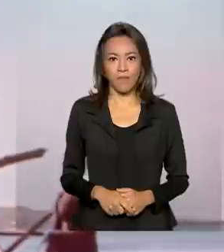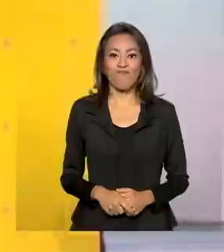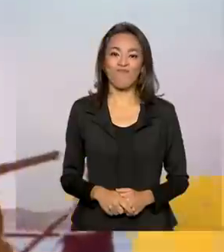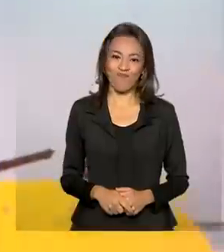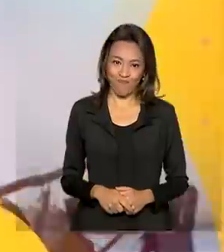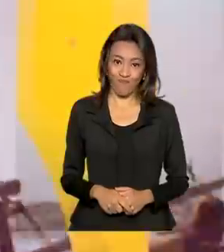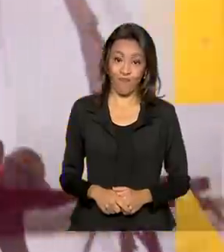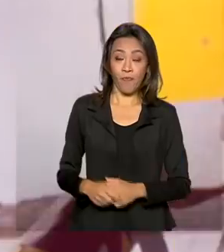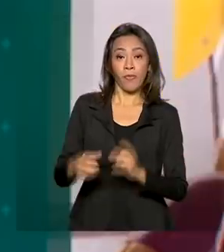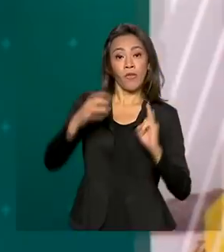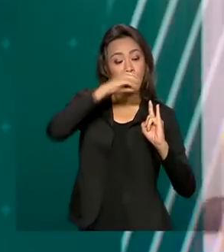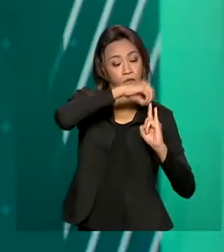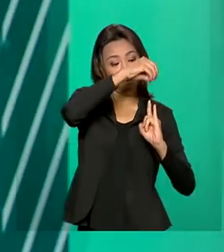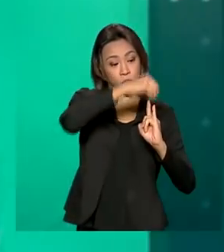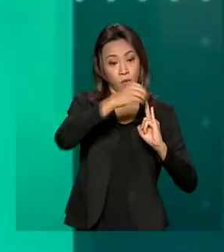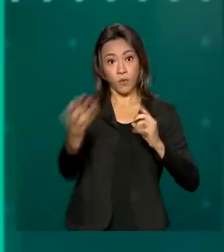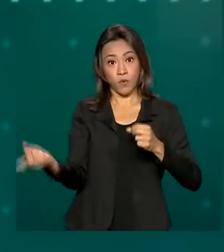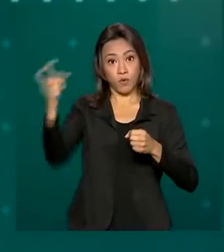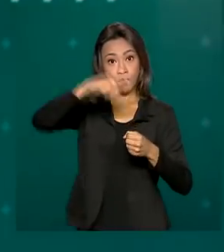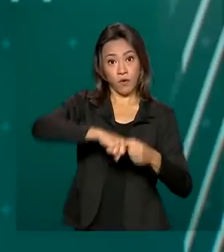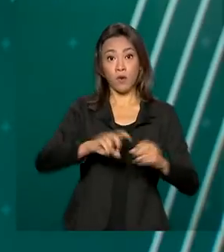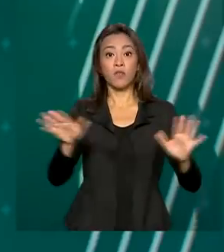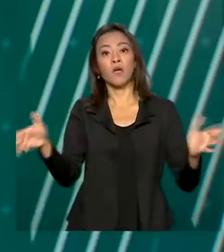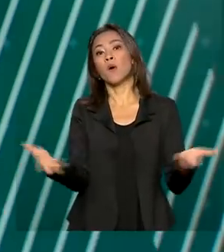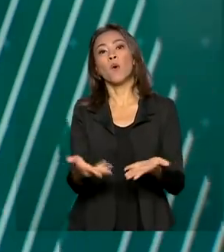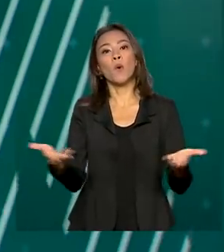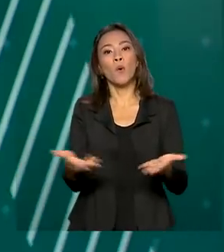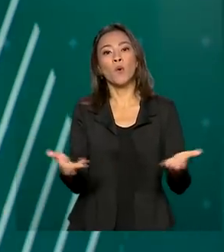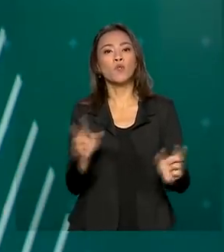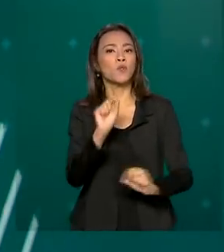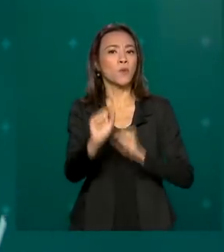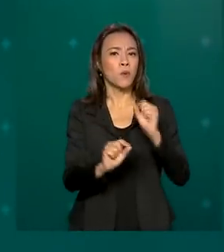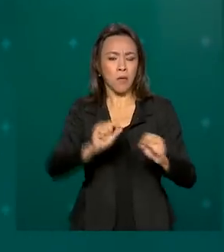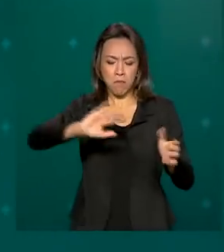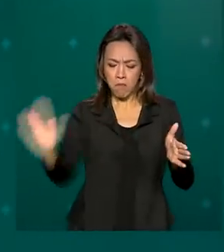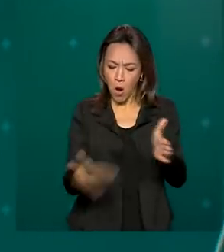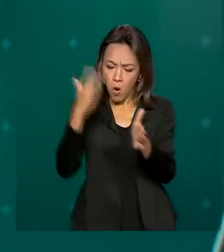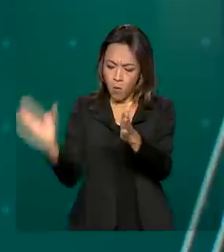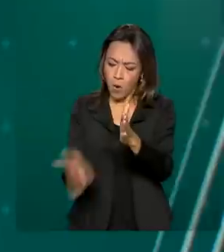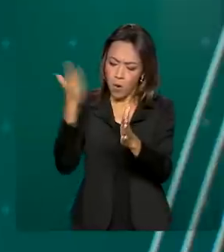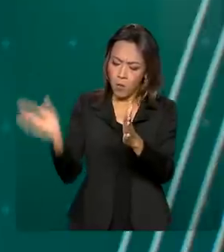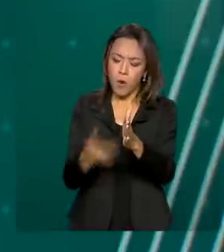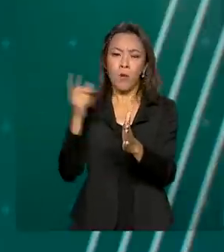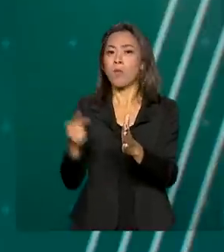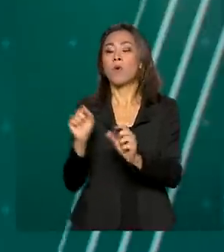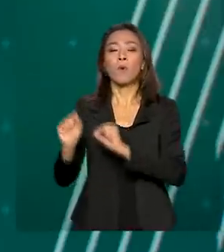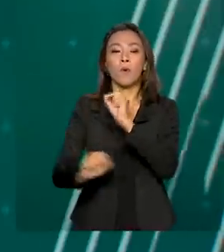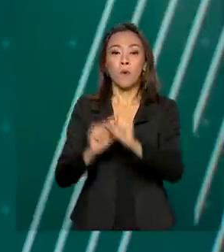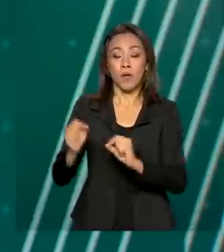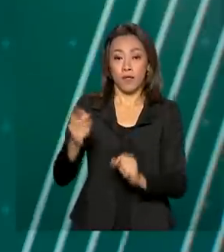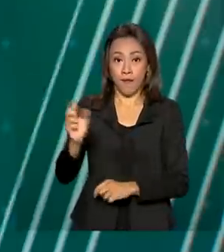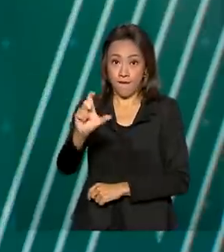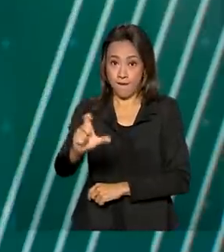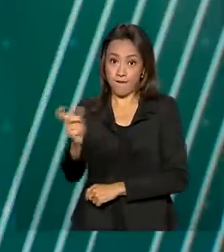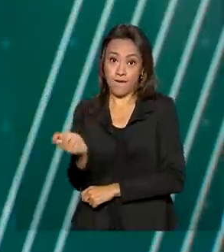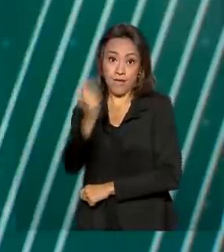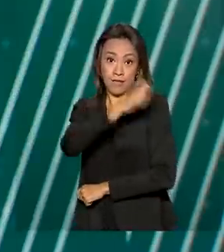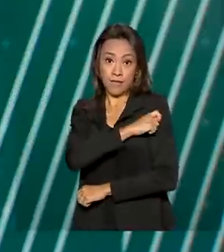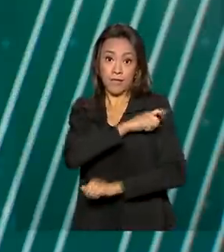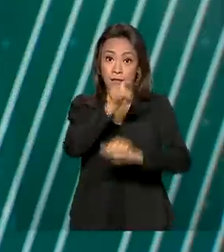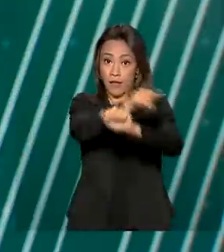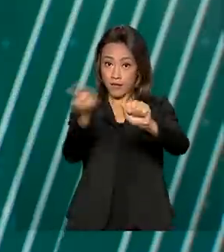A Fiocruz retoma, a partir de hoje, a produção de mais vacinas da AstraZeneca. A Fundação recebeu, no último